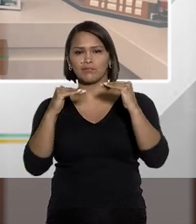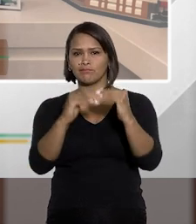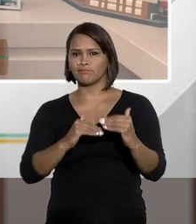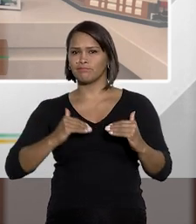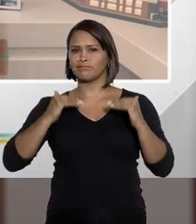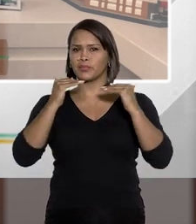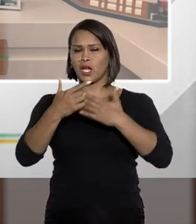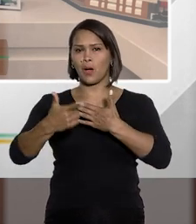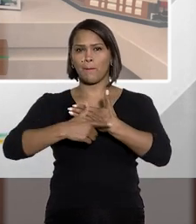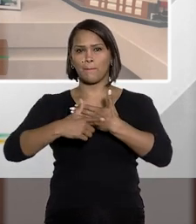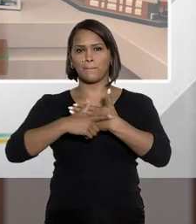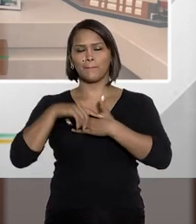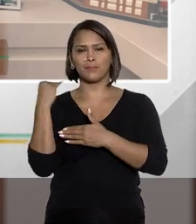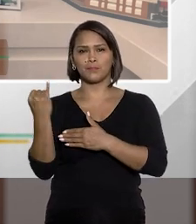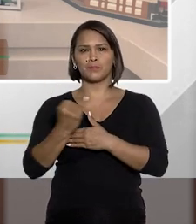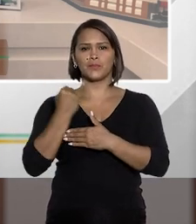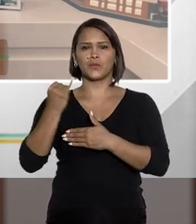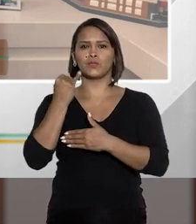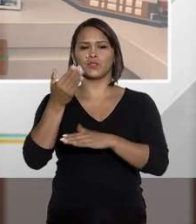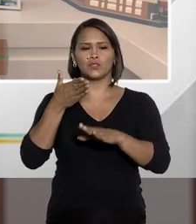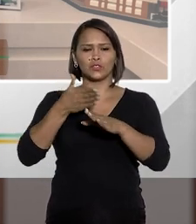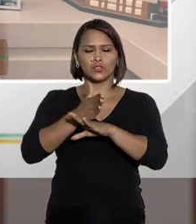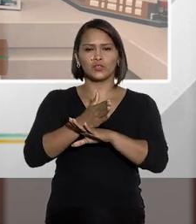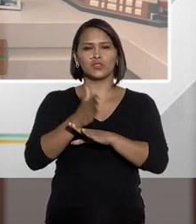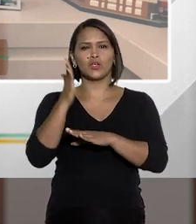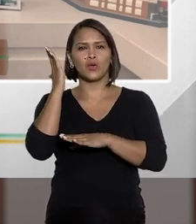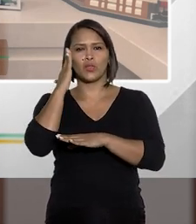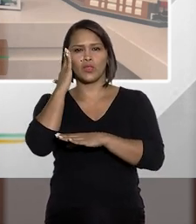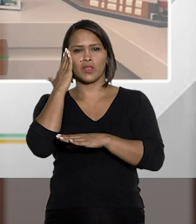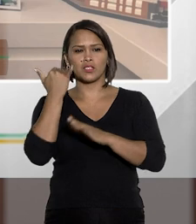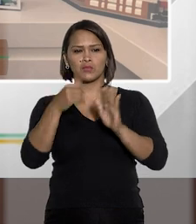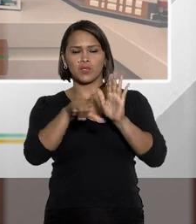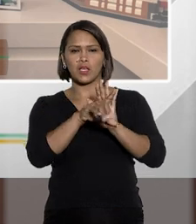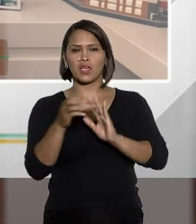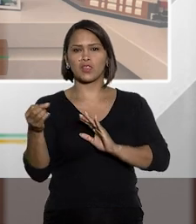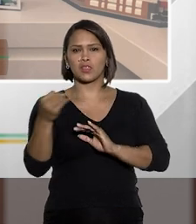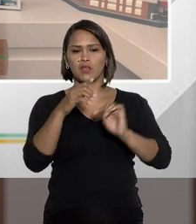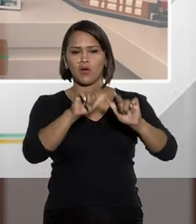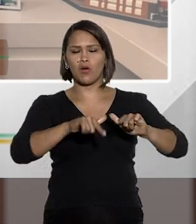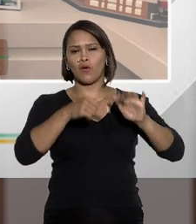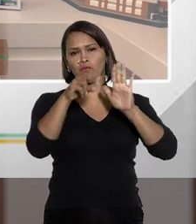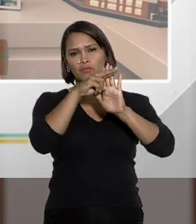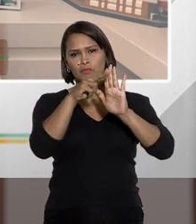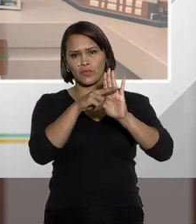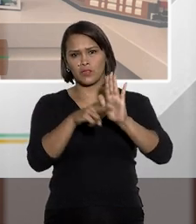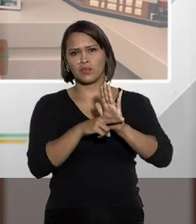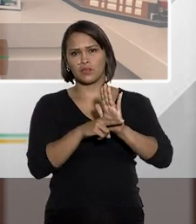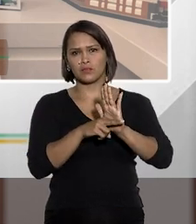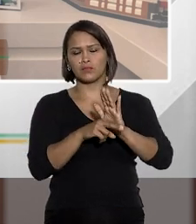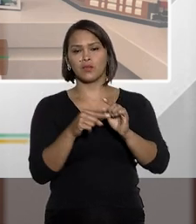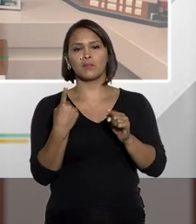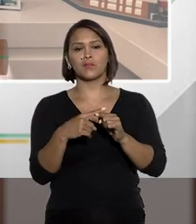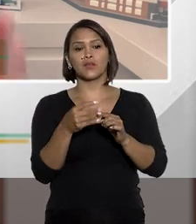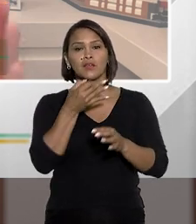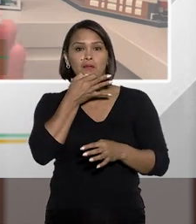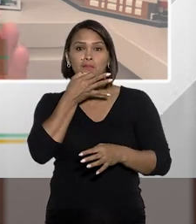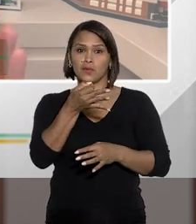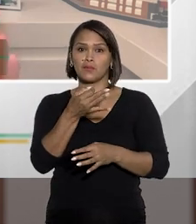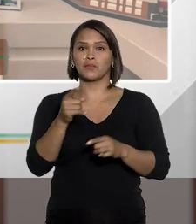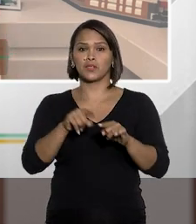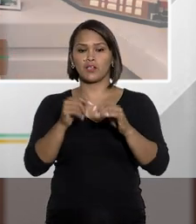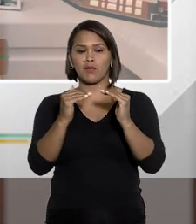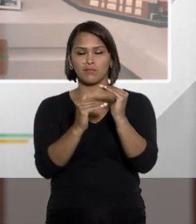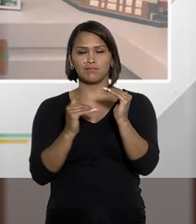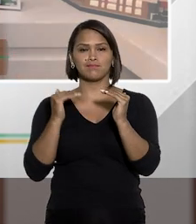desempenhar um papel fundamental na interpretação desse novo diploma normativo, porque que, na minha